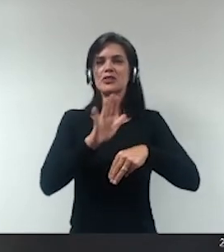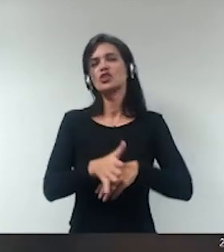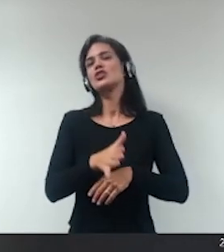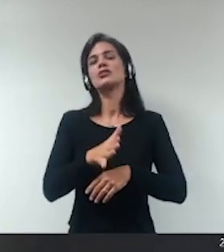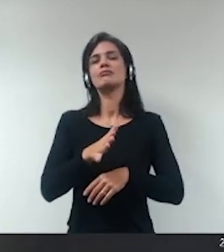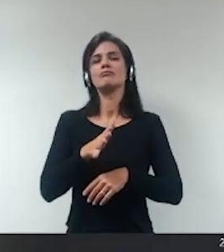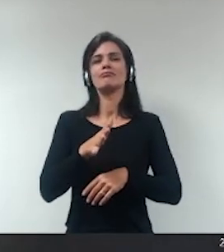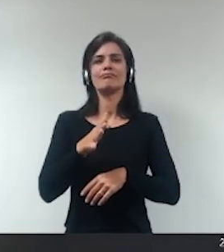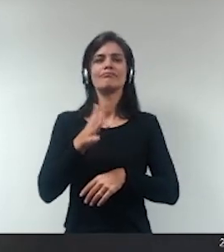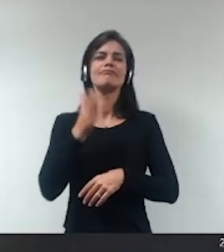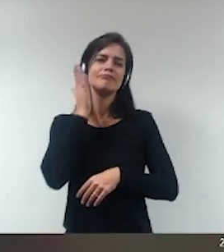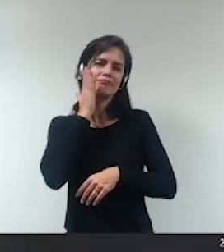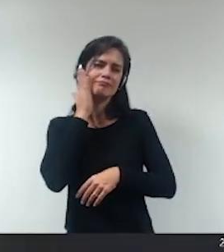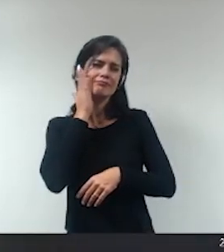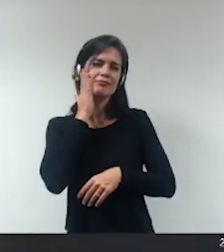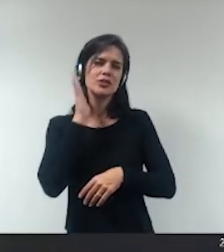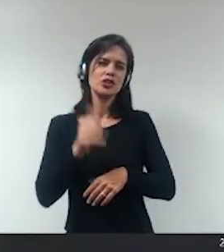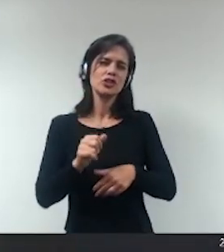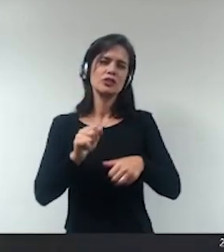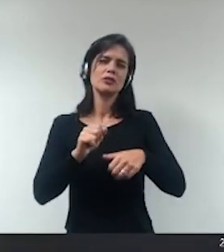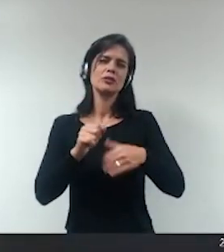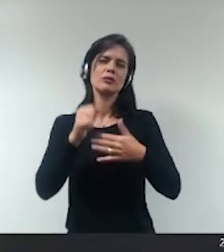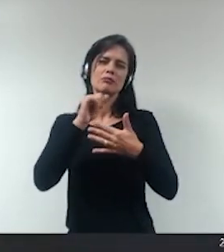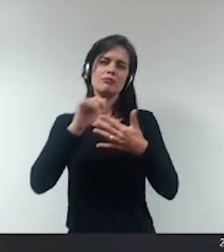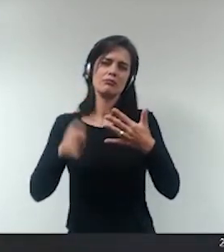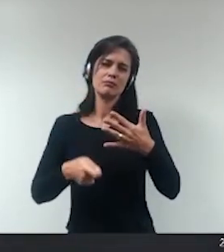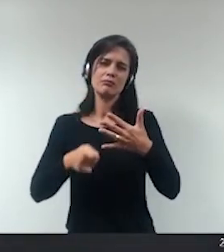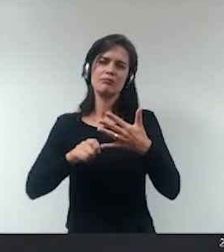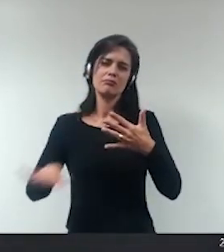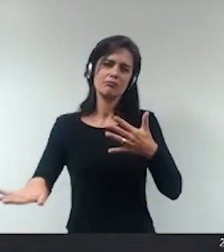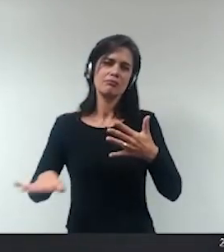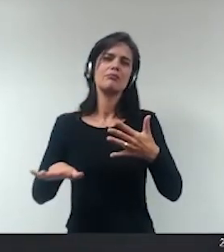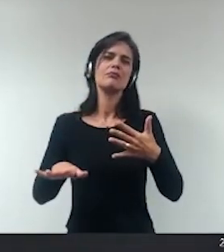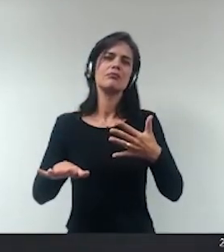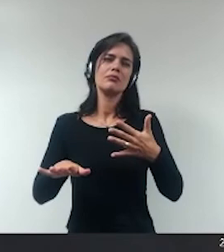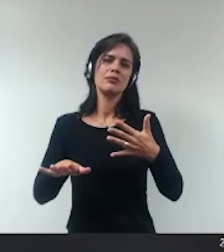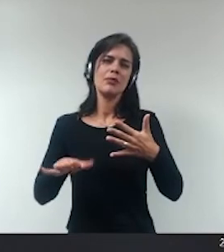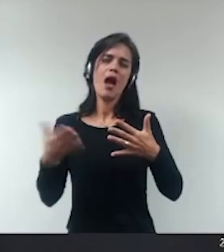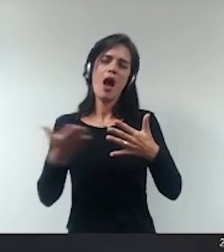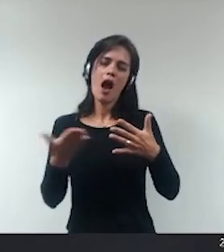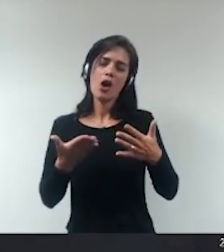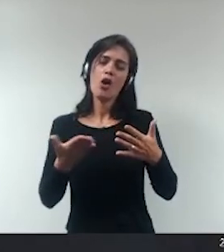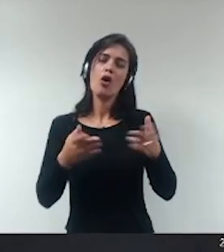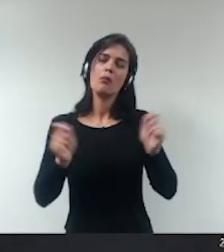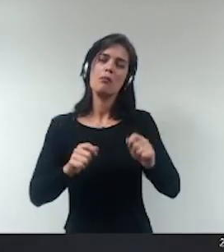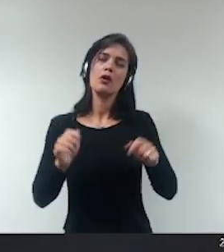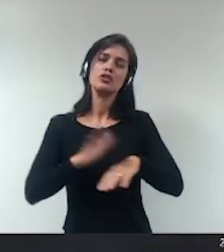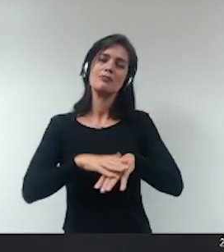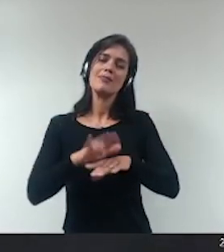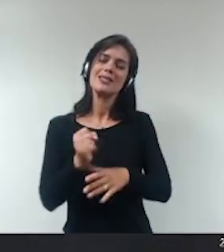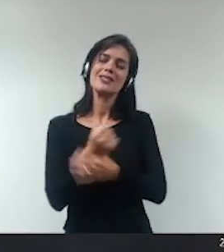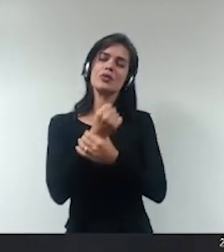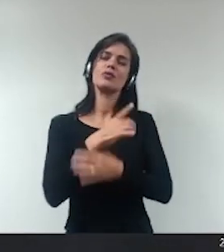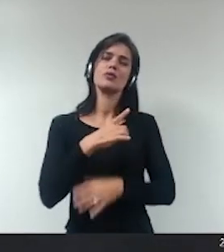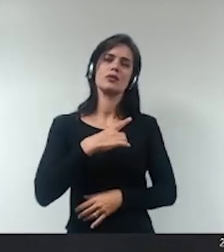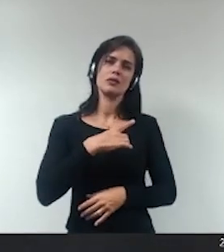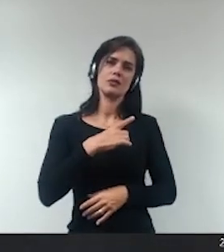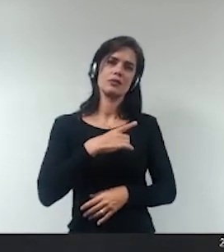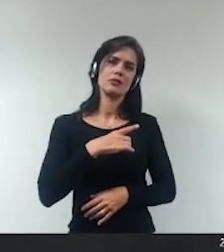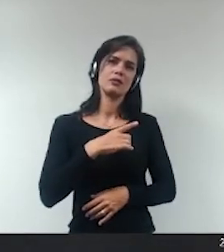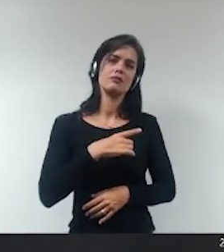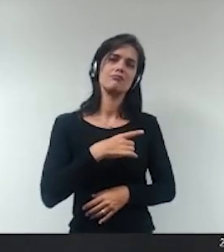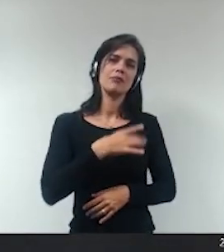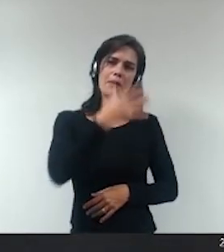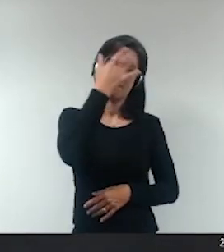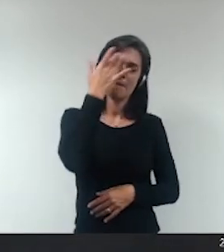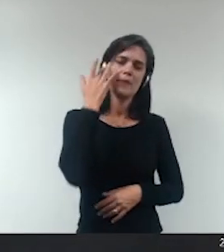definindo e eu acho que não distorceu apenas deu maior segurança ainda para o gestor público